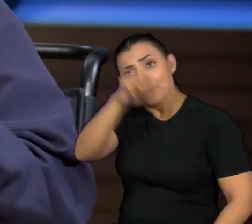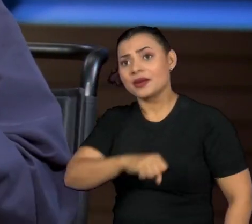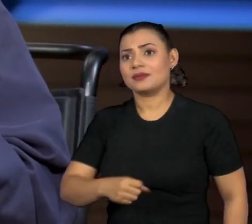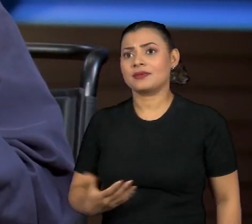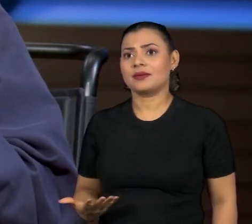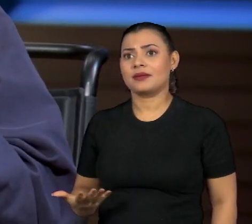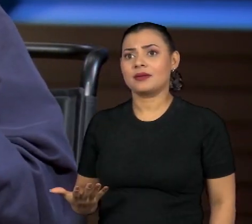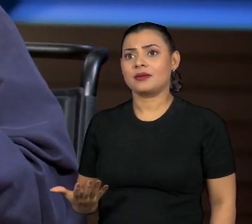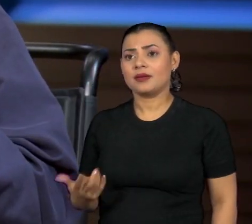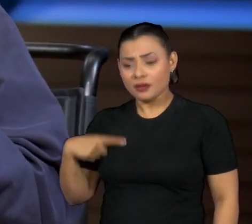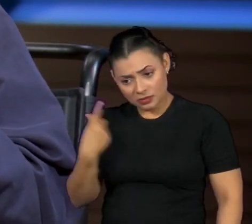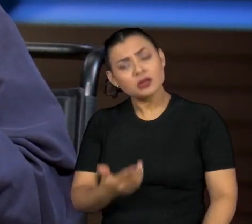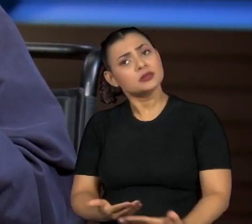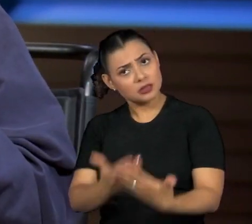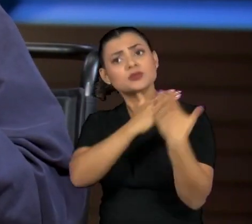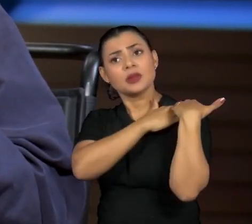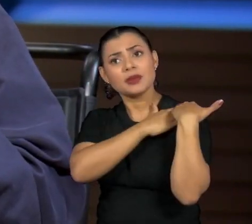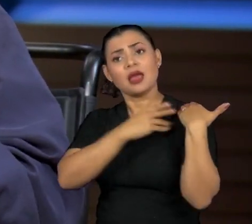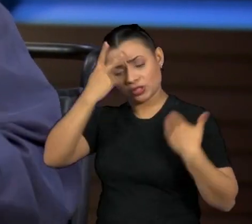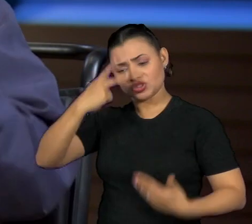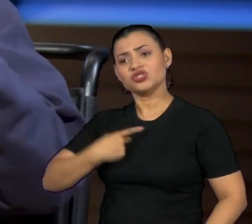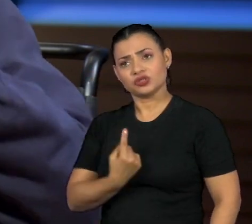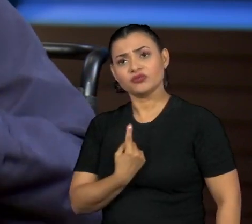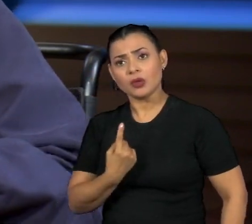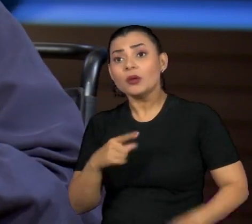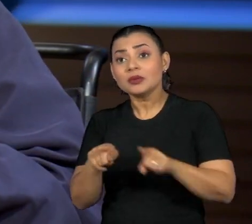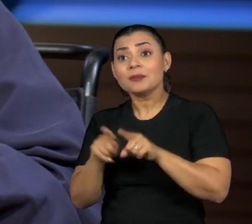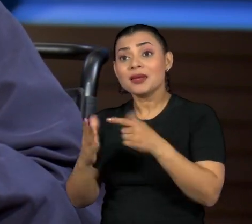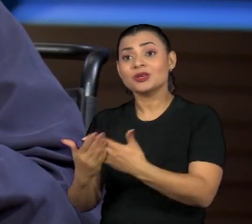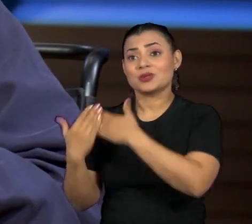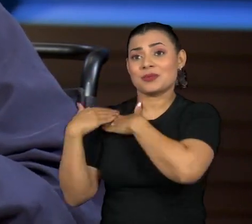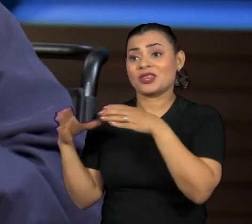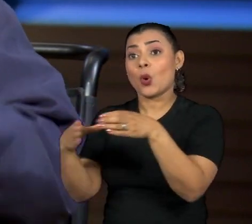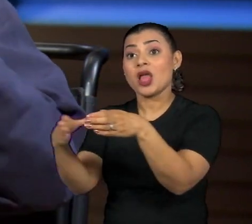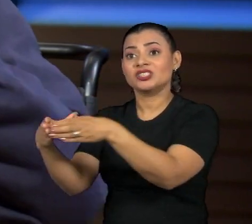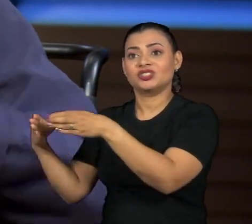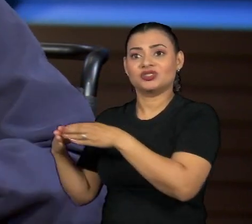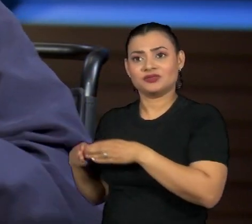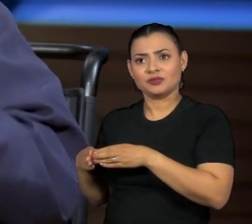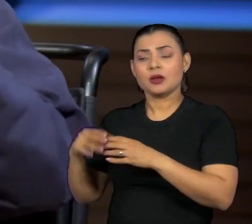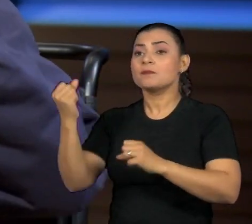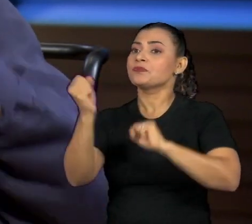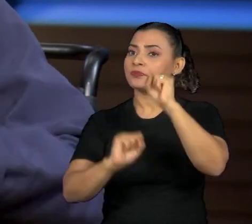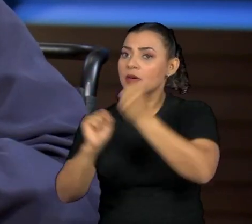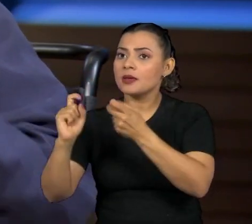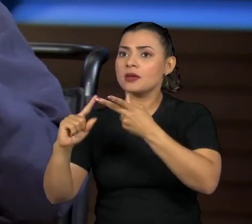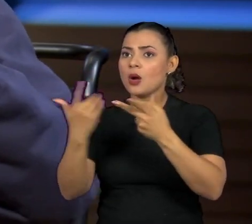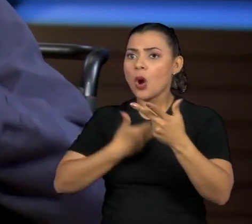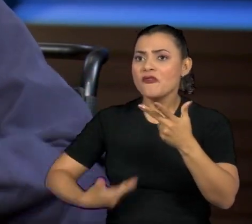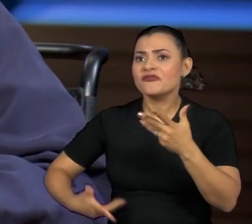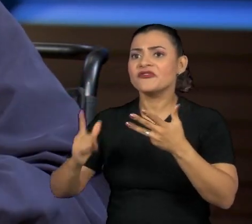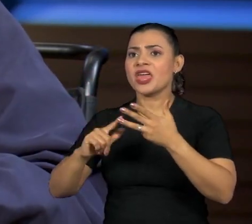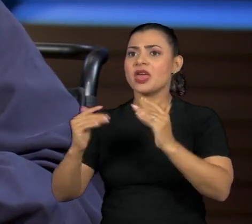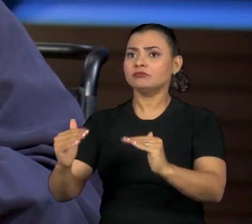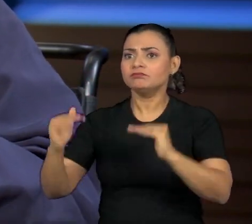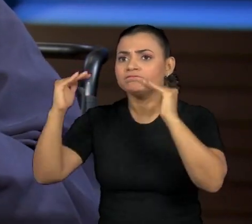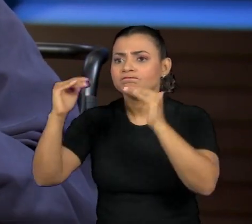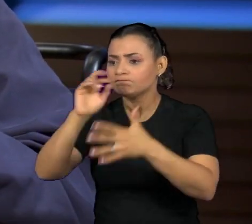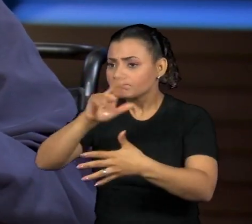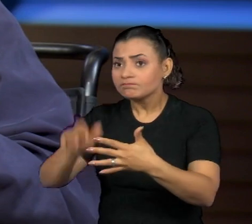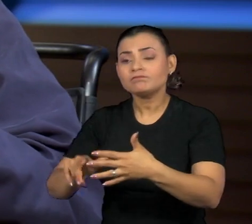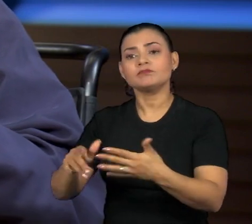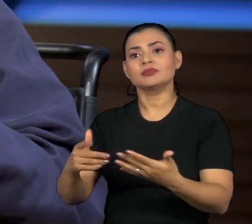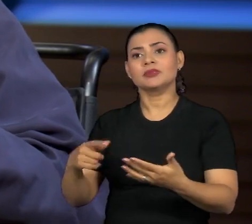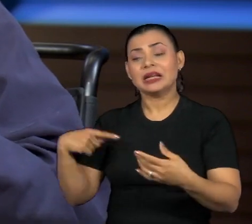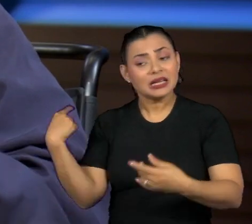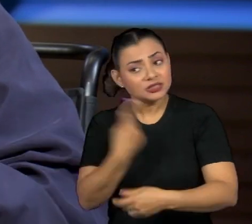Então, a gente tem a nossa responsabilidade individual, mas tem as responsabilidades coletivas, das empresas, dos governos, das autoridades. E a